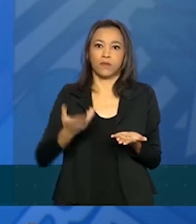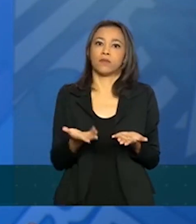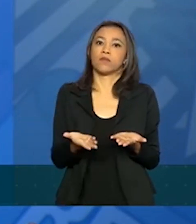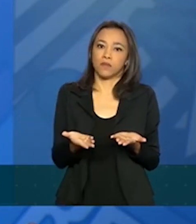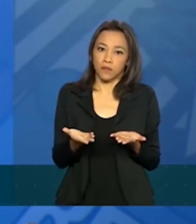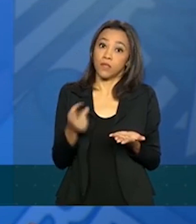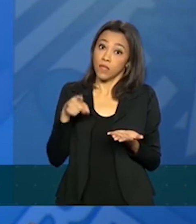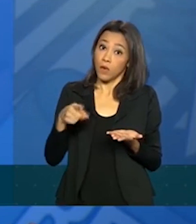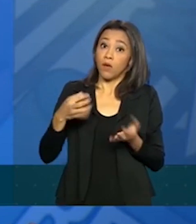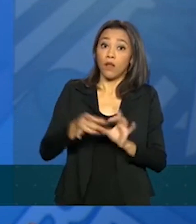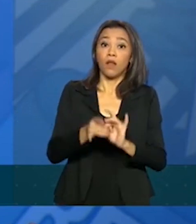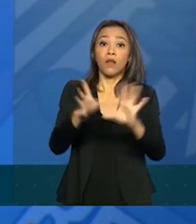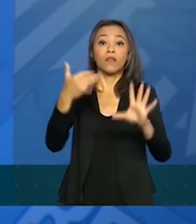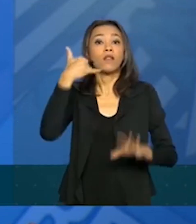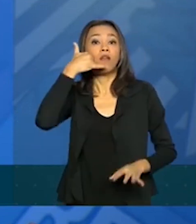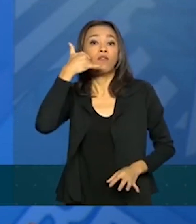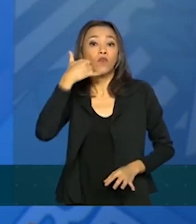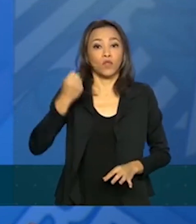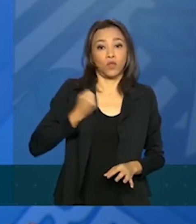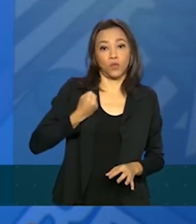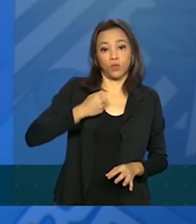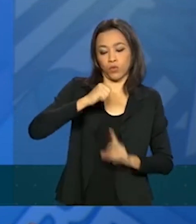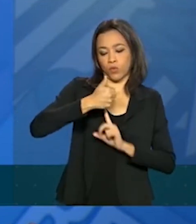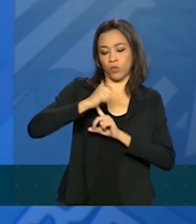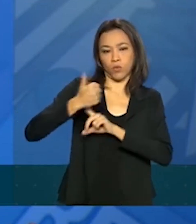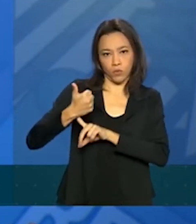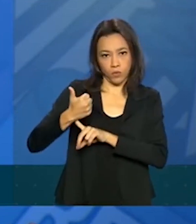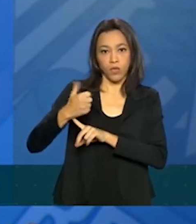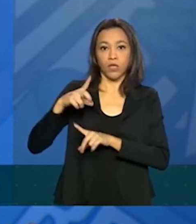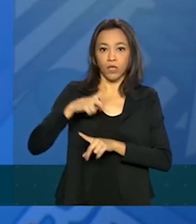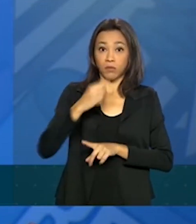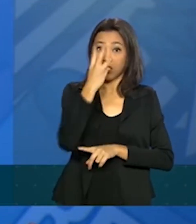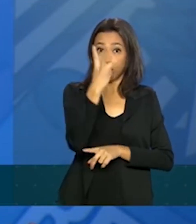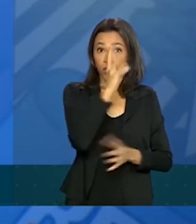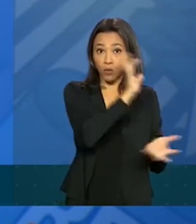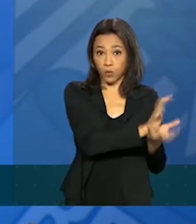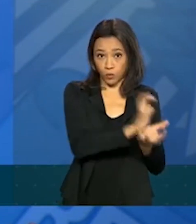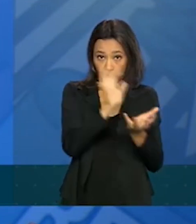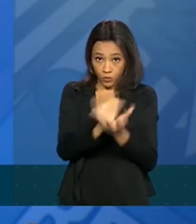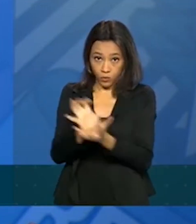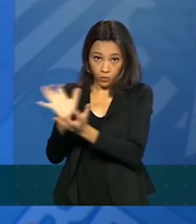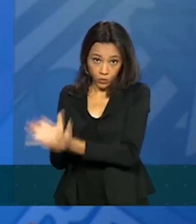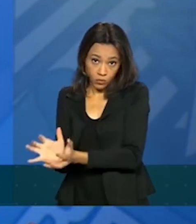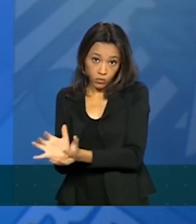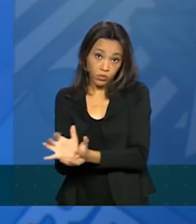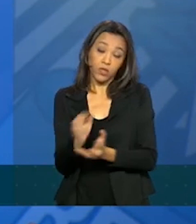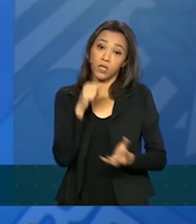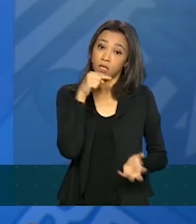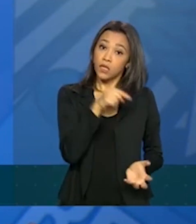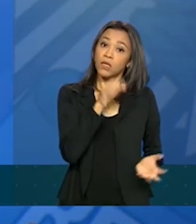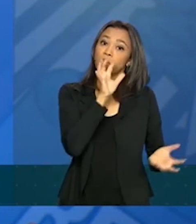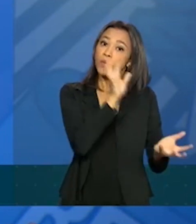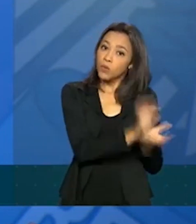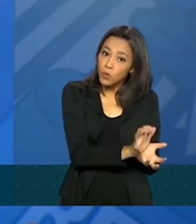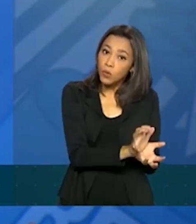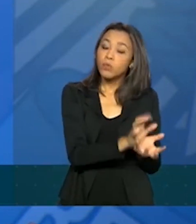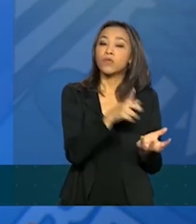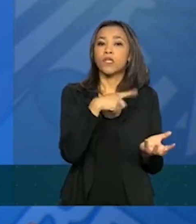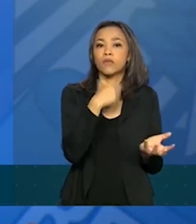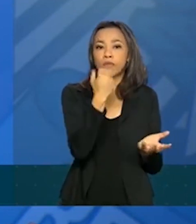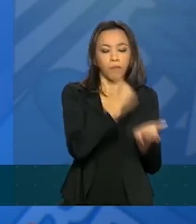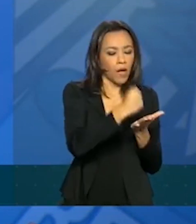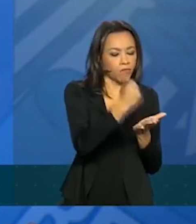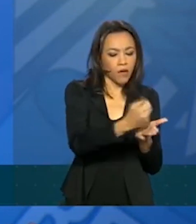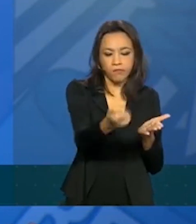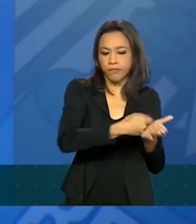Então, temos esses três grandes grupos. Existe tanto para o grupo dos informais,